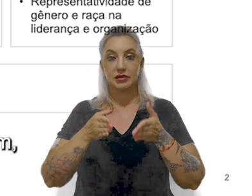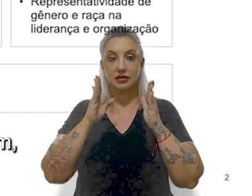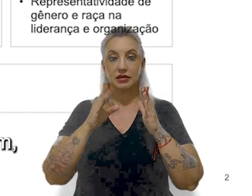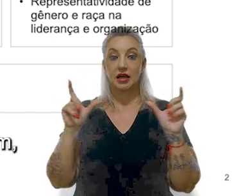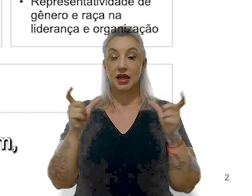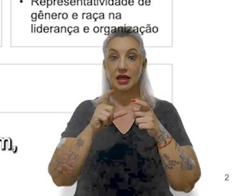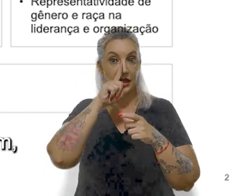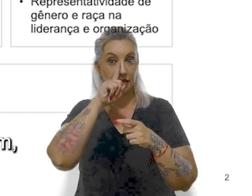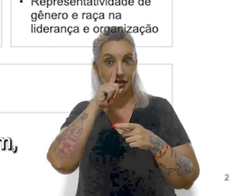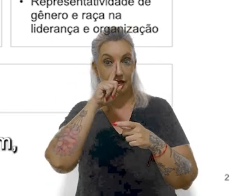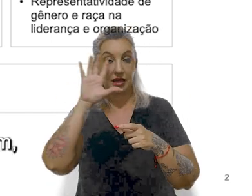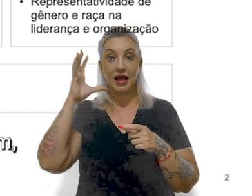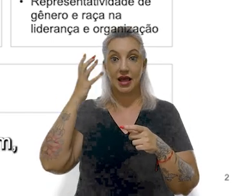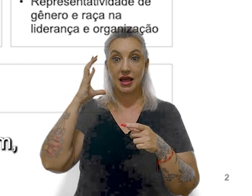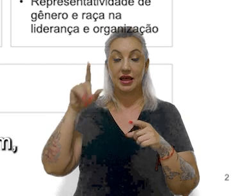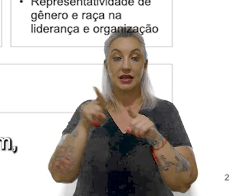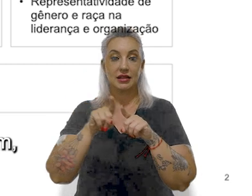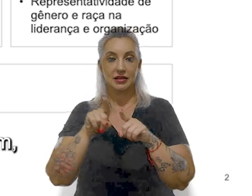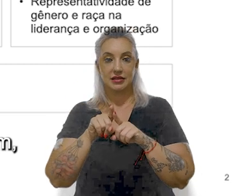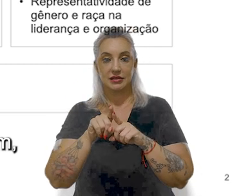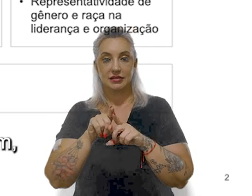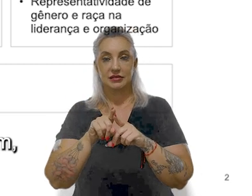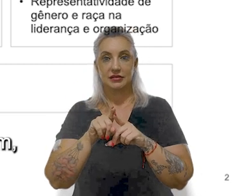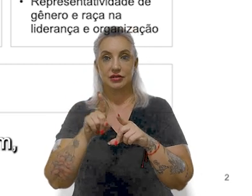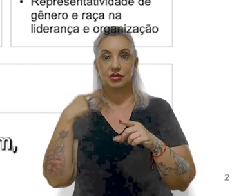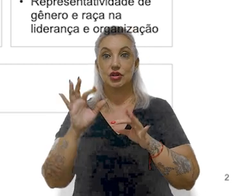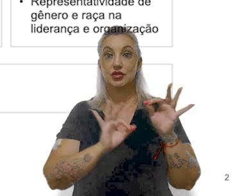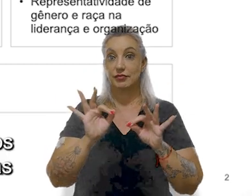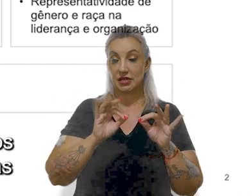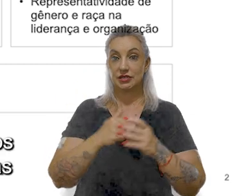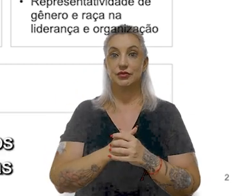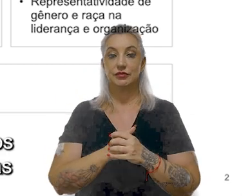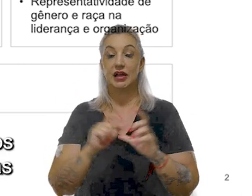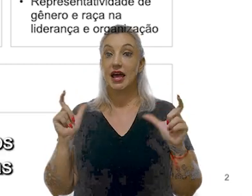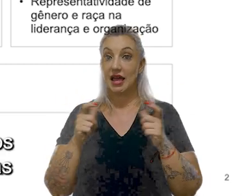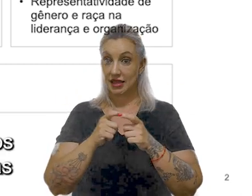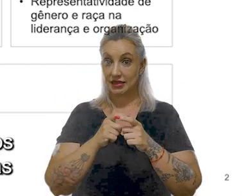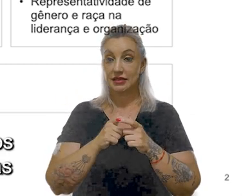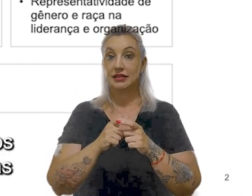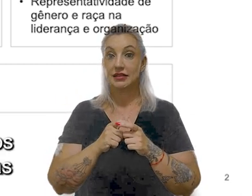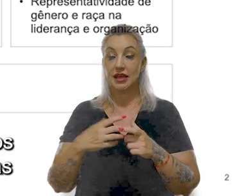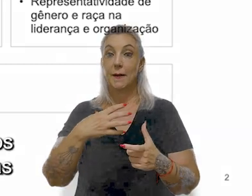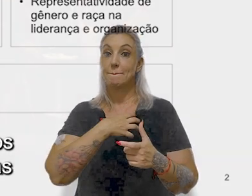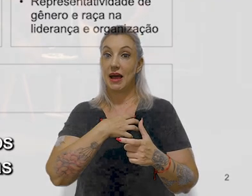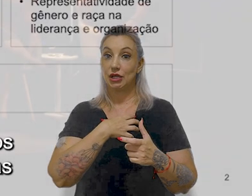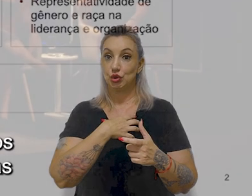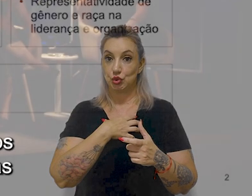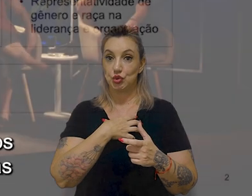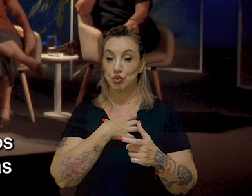redução do risco climático, e o nosso plano de mitigação, que é a redução dos nossos impactos